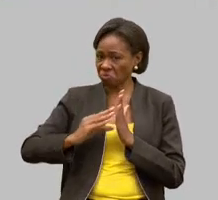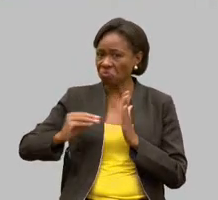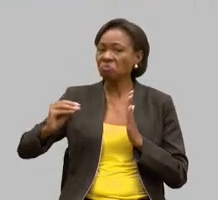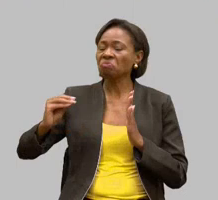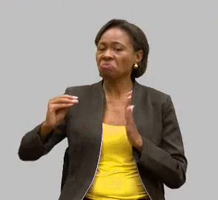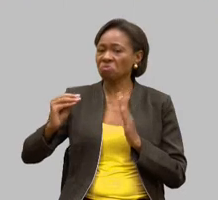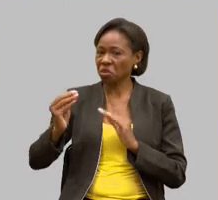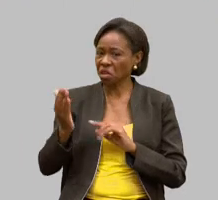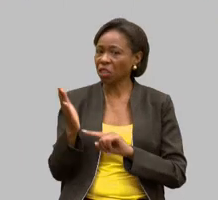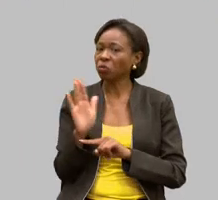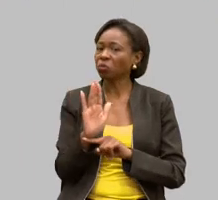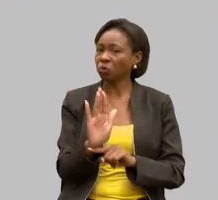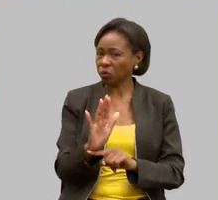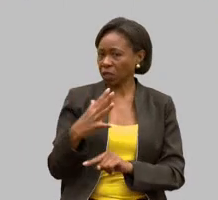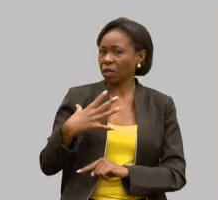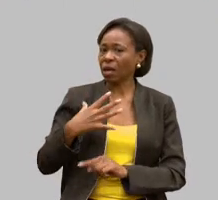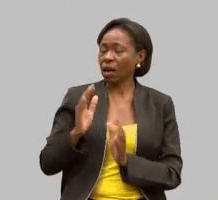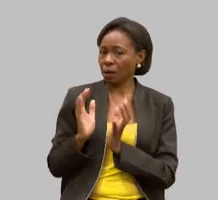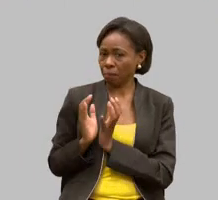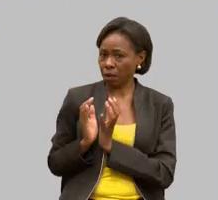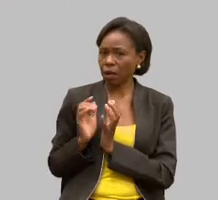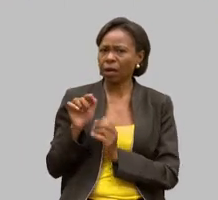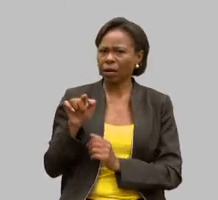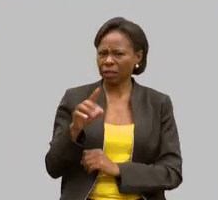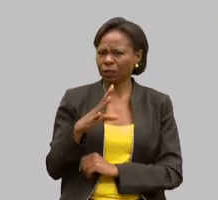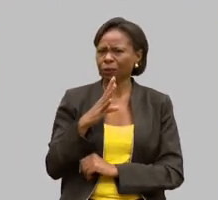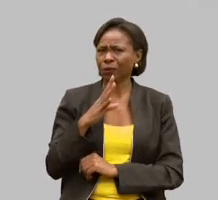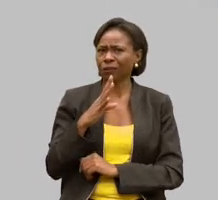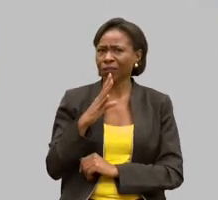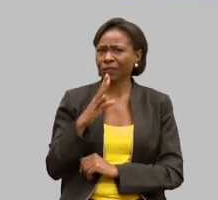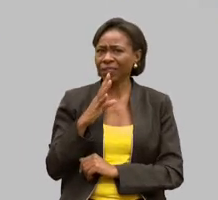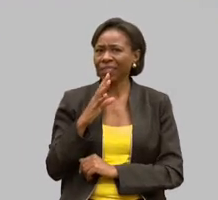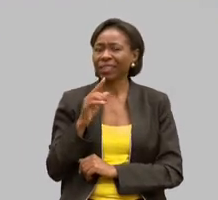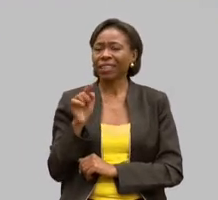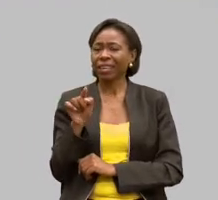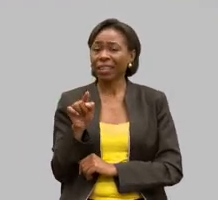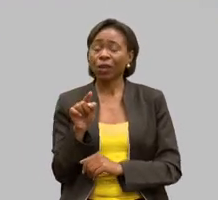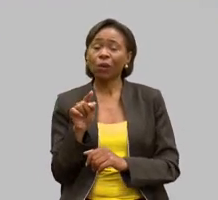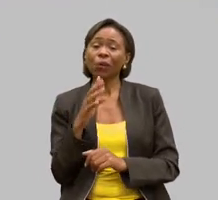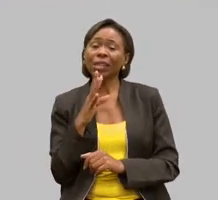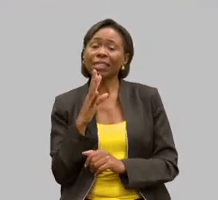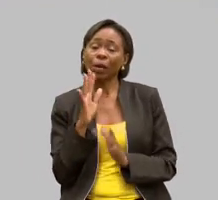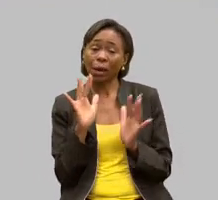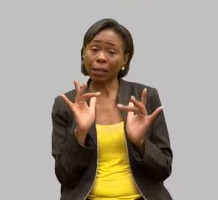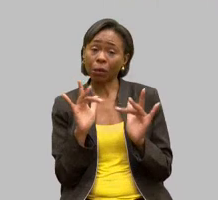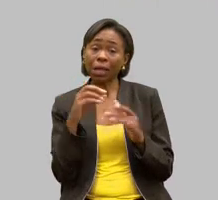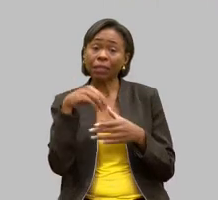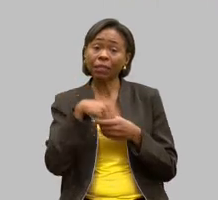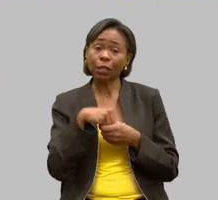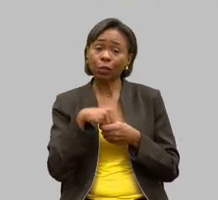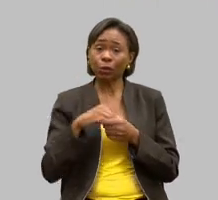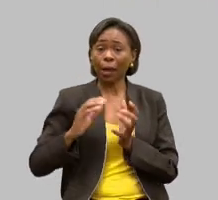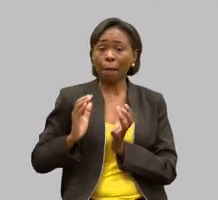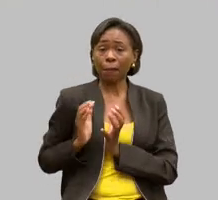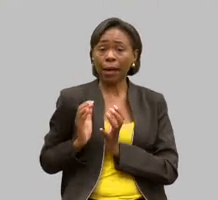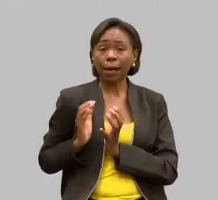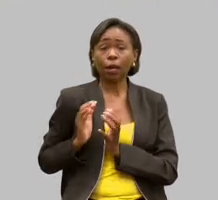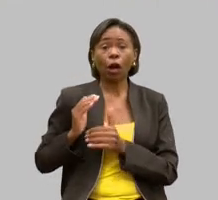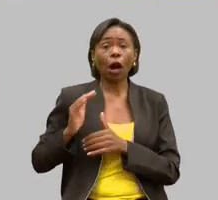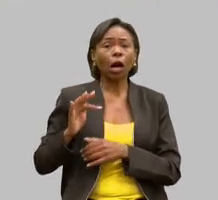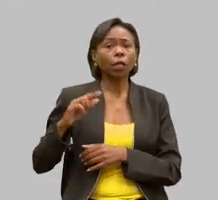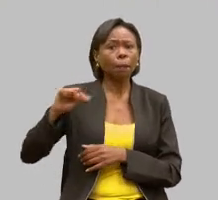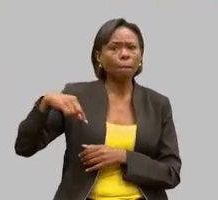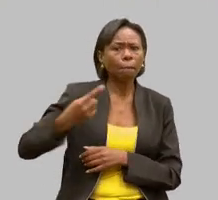aluno, conhece a namorada na APAE, se casam e ele se transforma no presidente da APAE. Então,